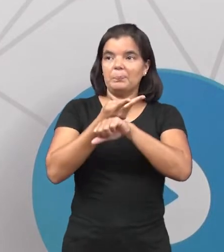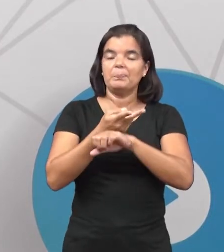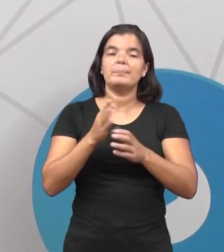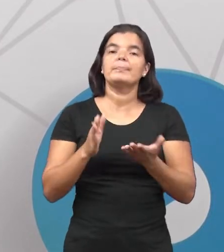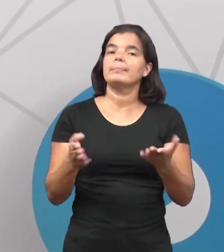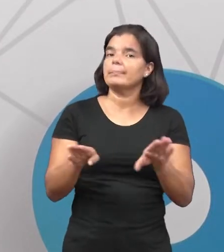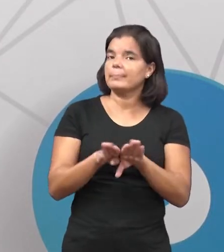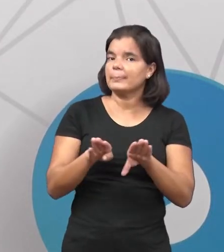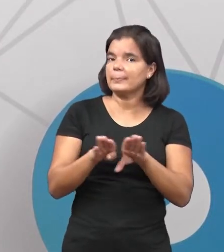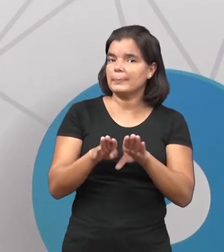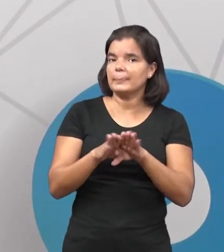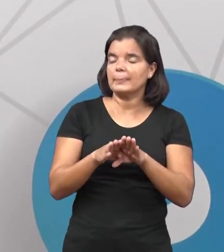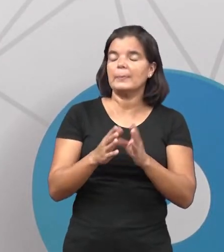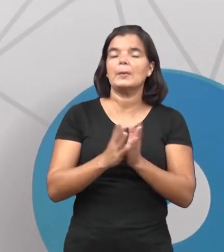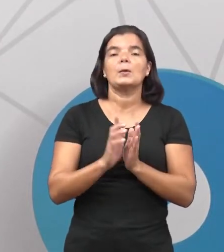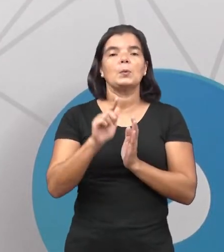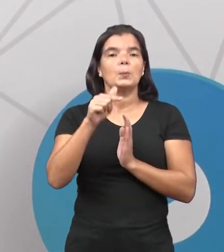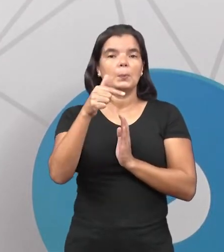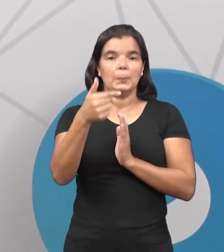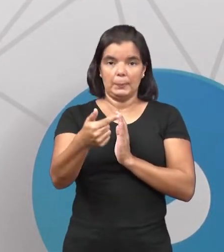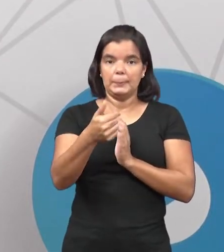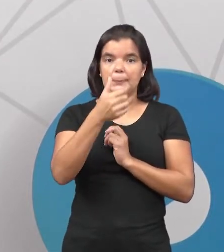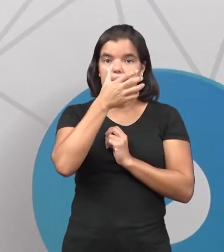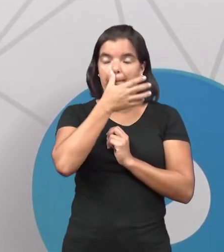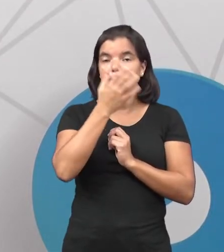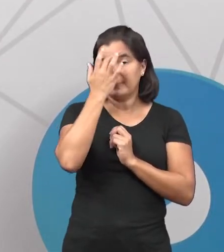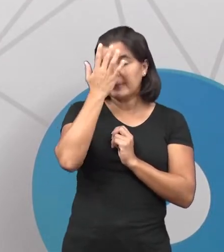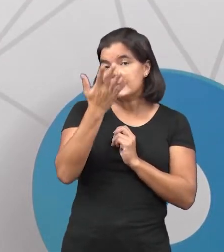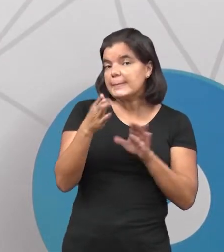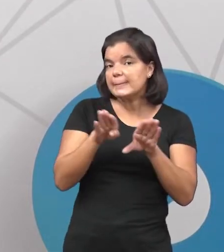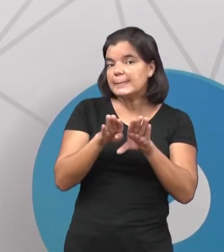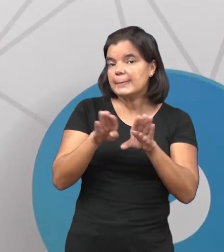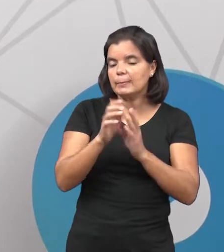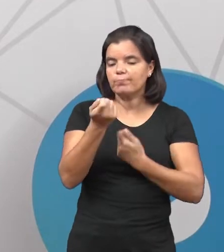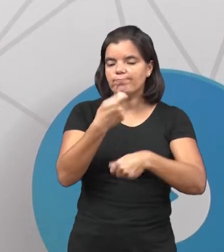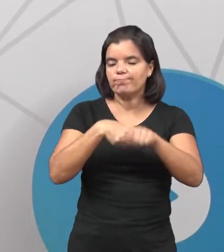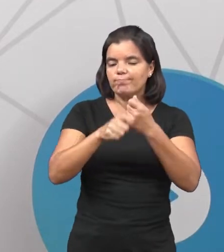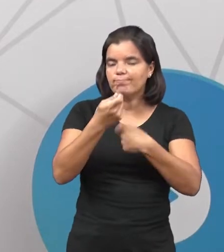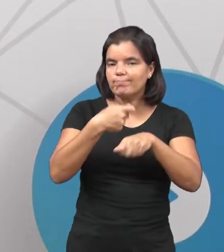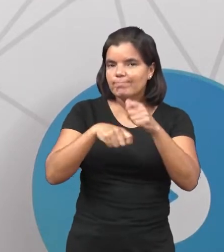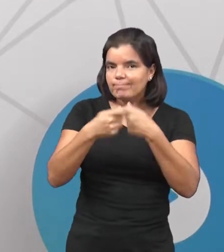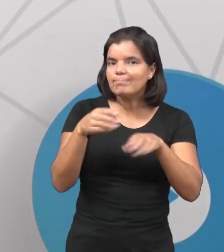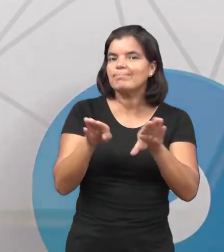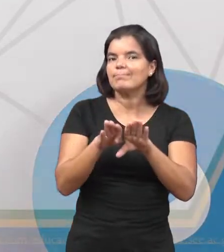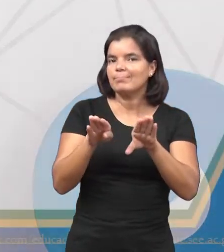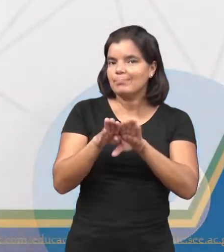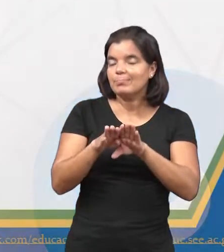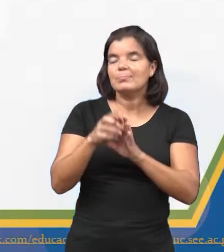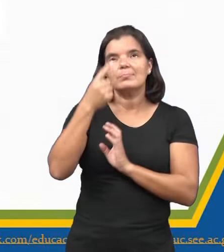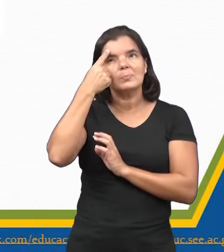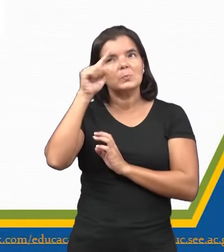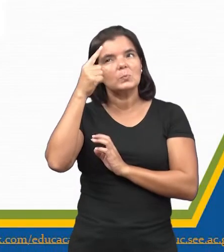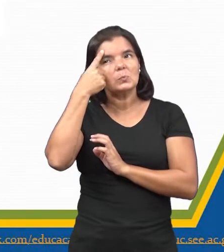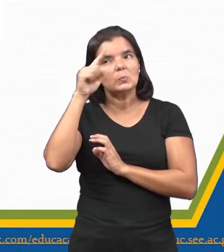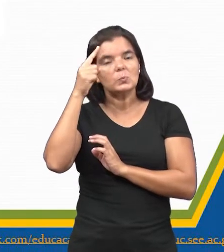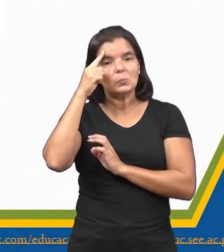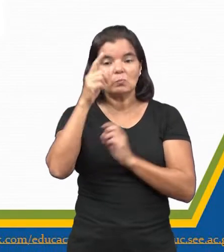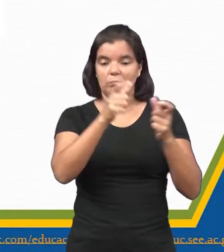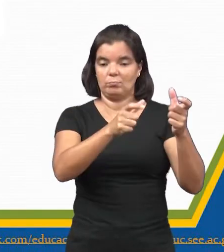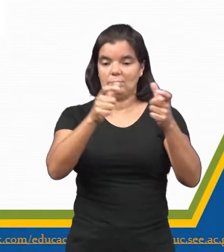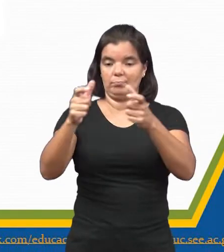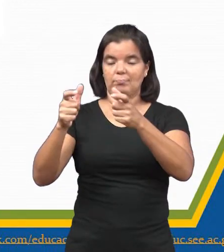E também uma forma de facilitar a administração espanhola eles criaram, né? Nas